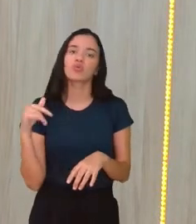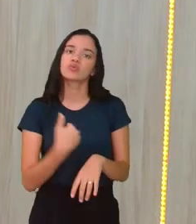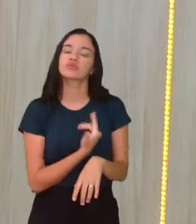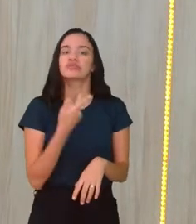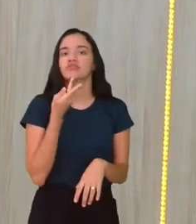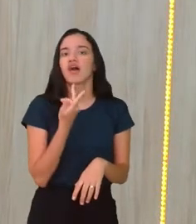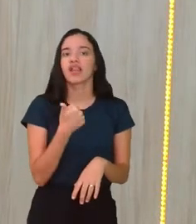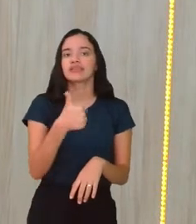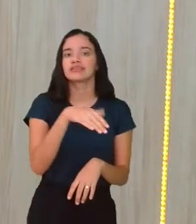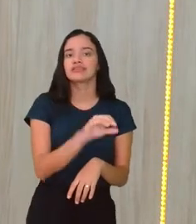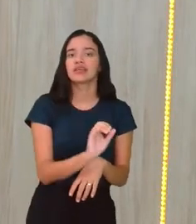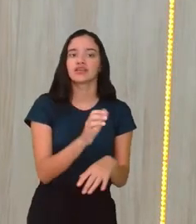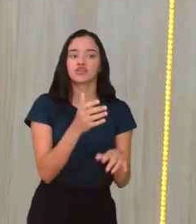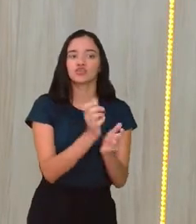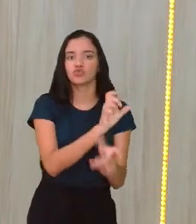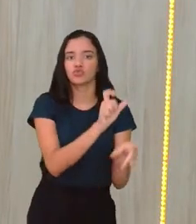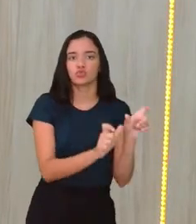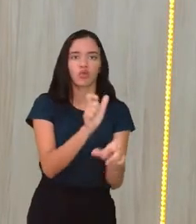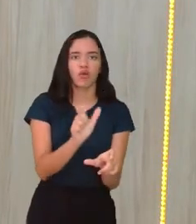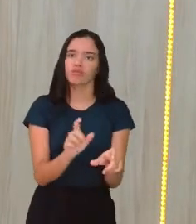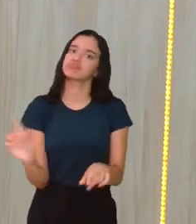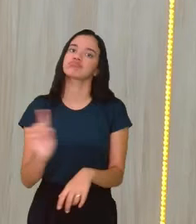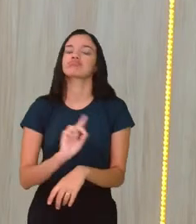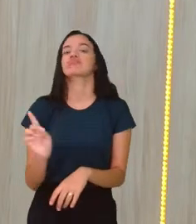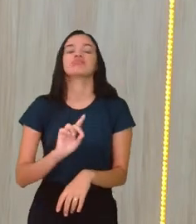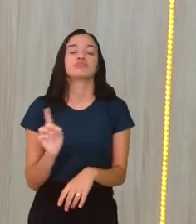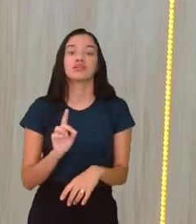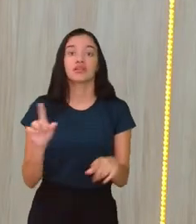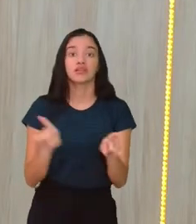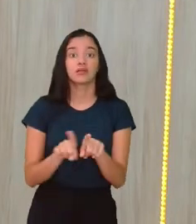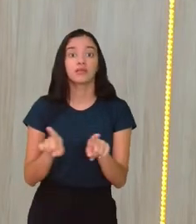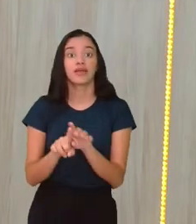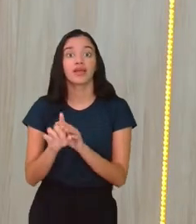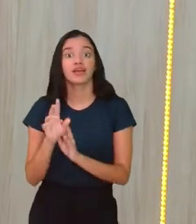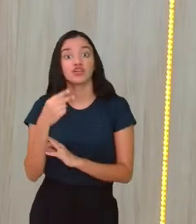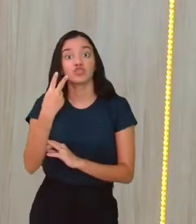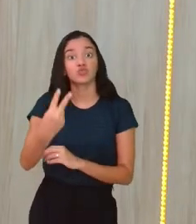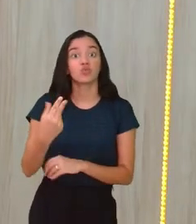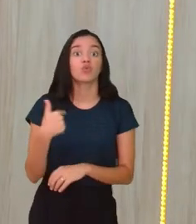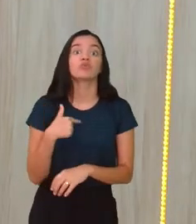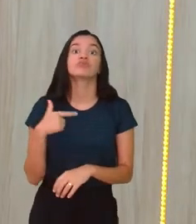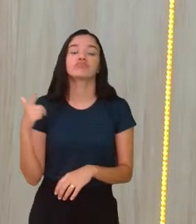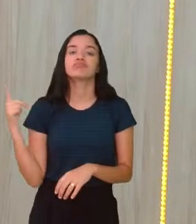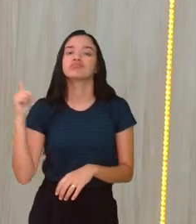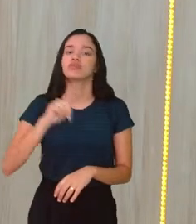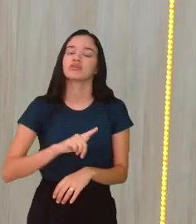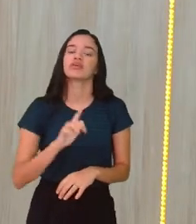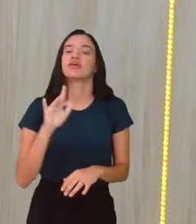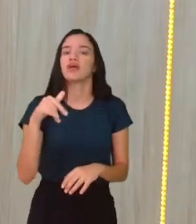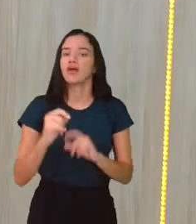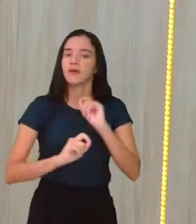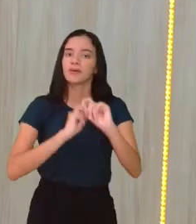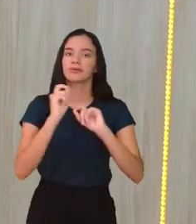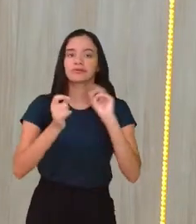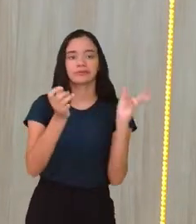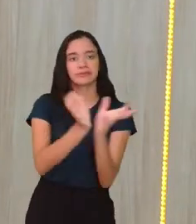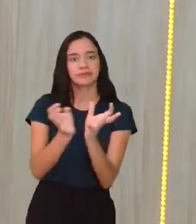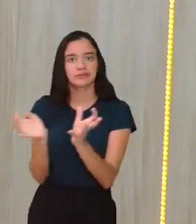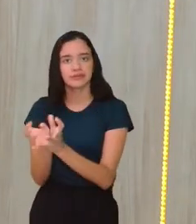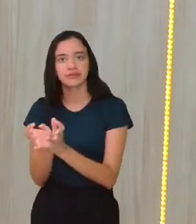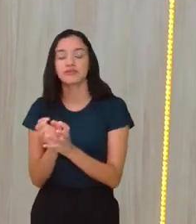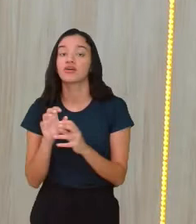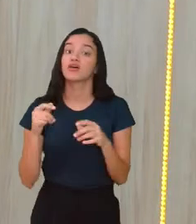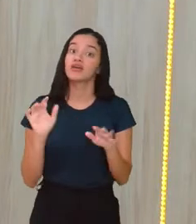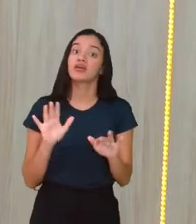de 10 jogadores, de 7 jogadores, né? A partir de 2, a gente a considera aí uma modalidade coletiva.